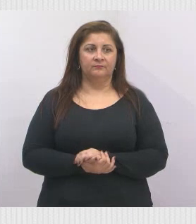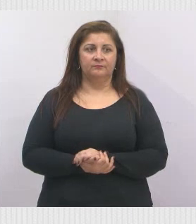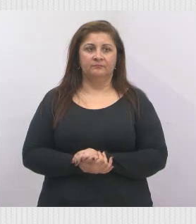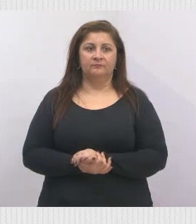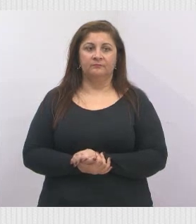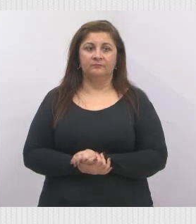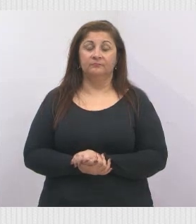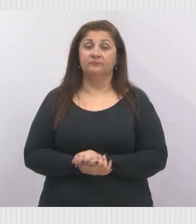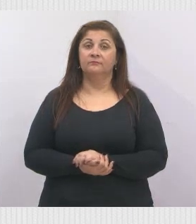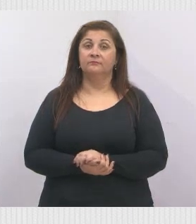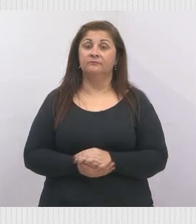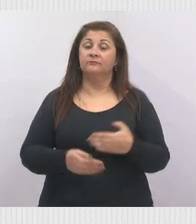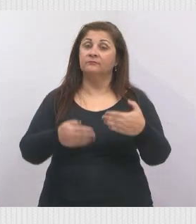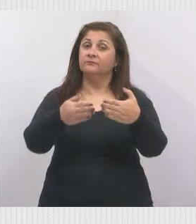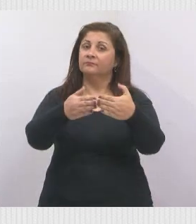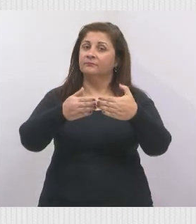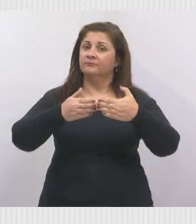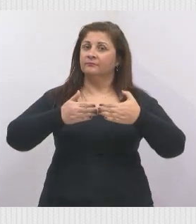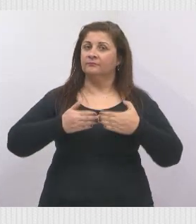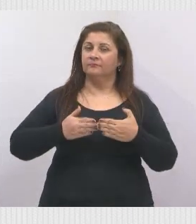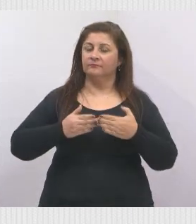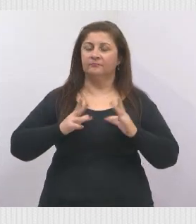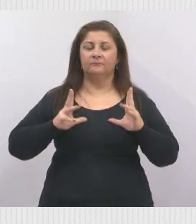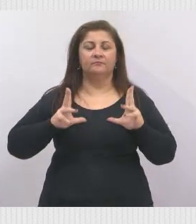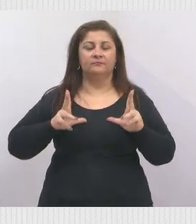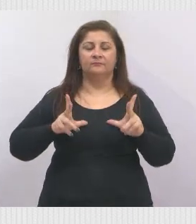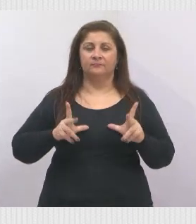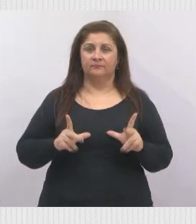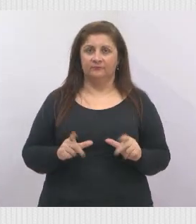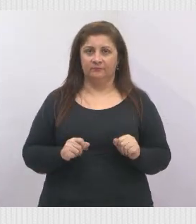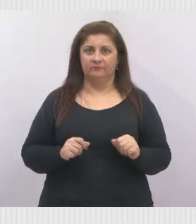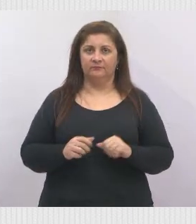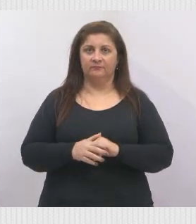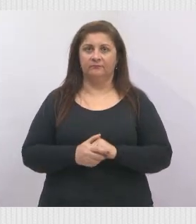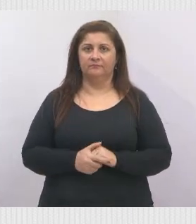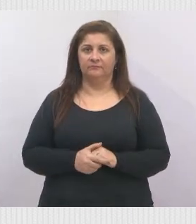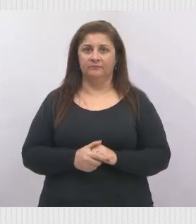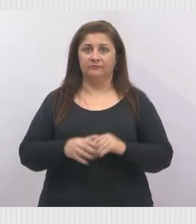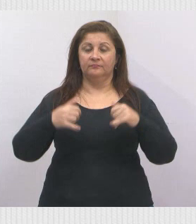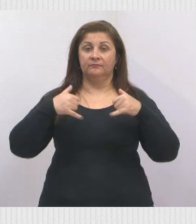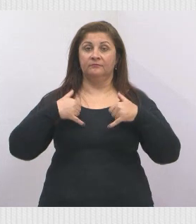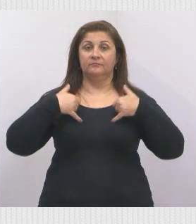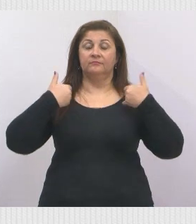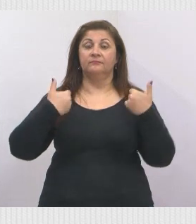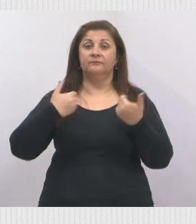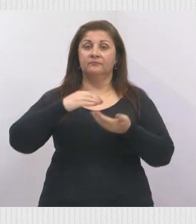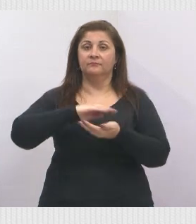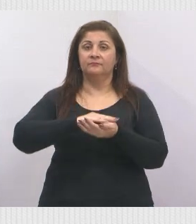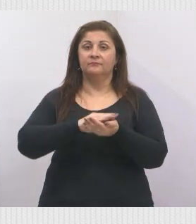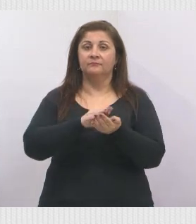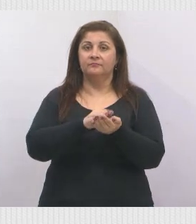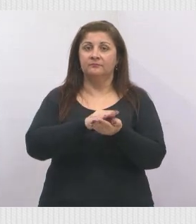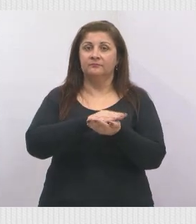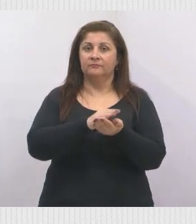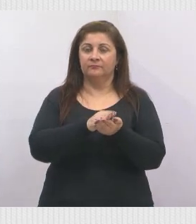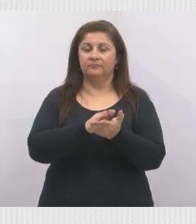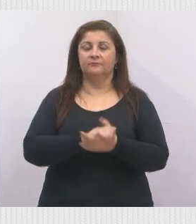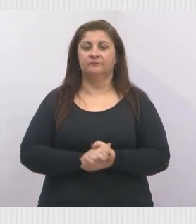Quero convidar a todos, esse final de semana, nós teremos a festa do Bolinho na